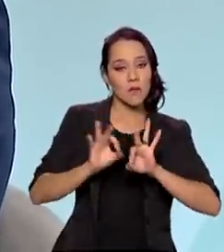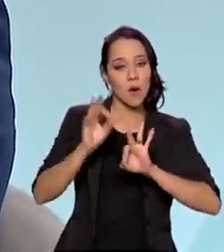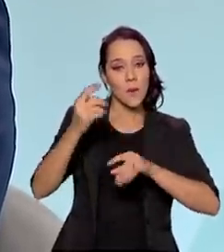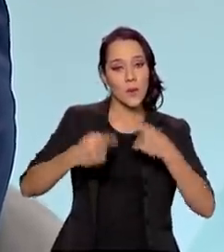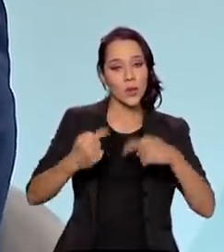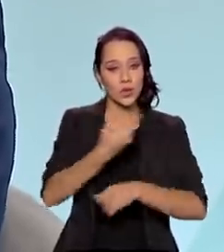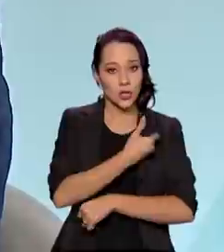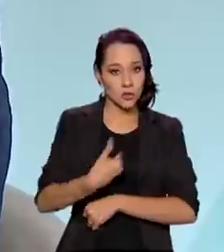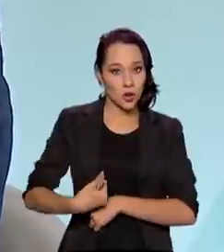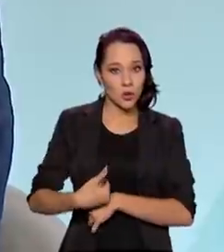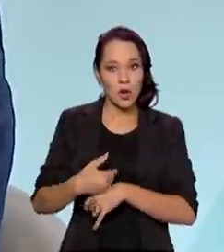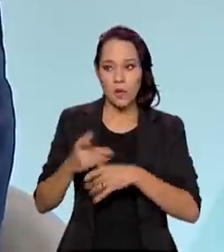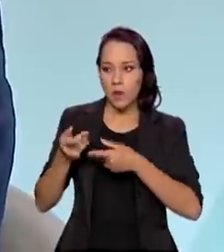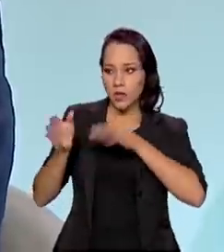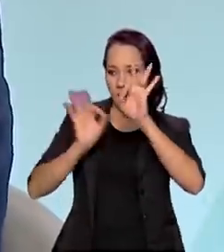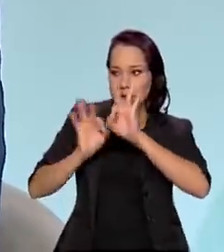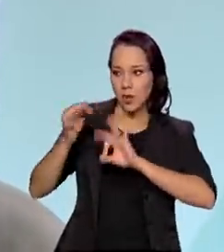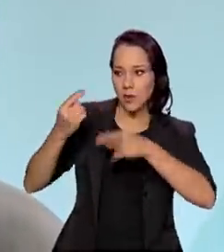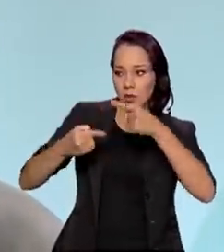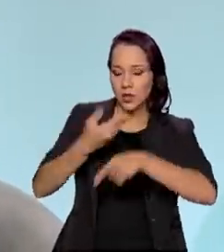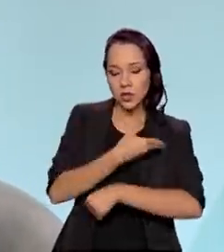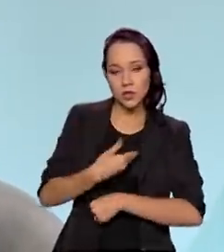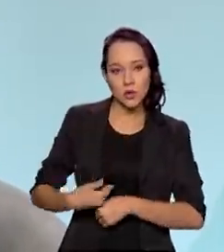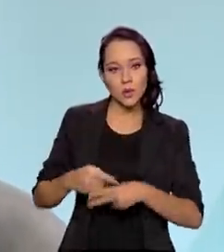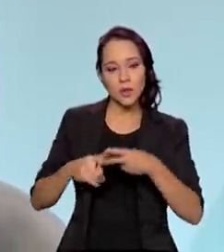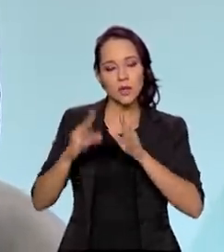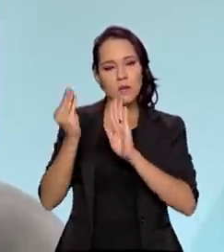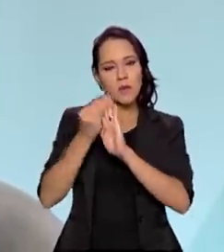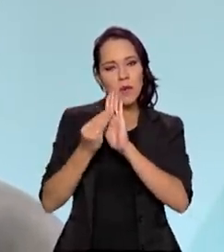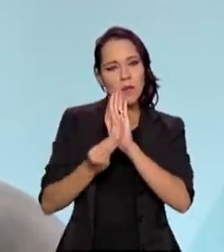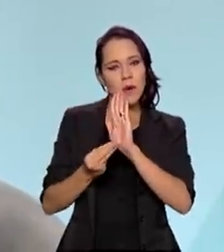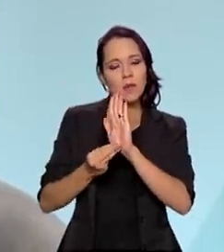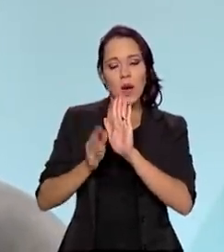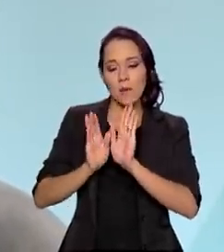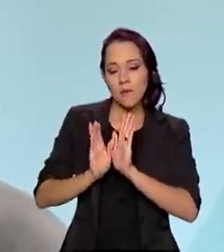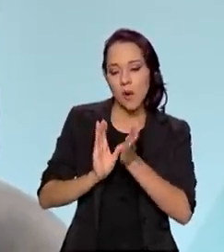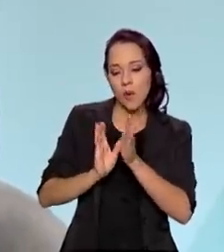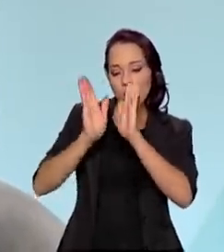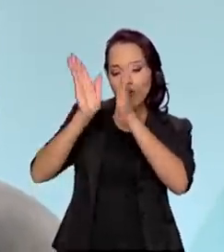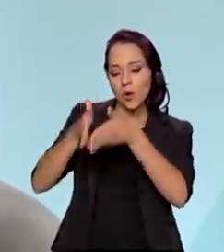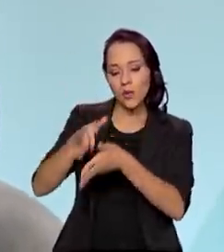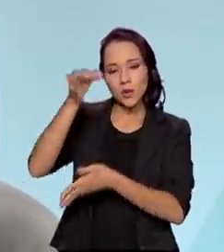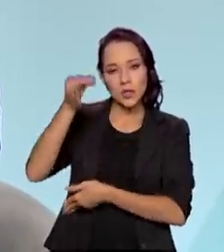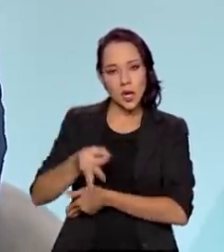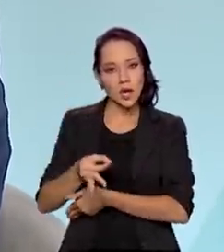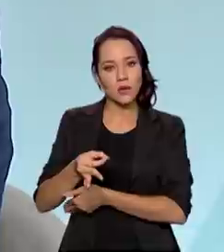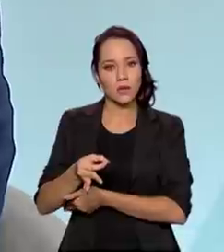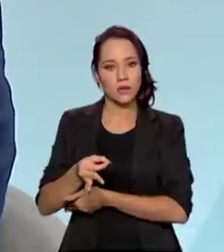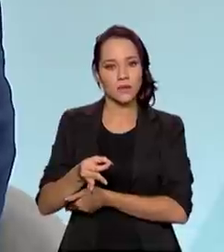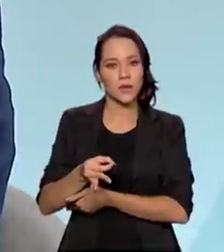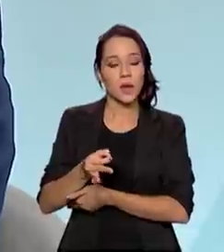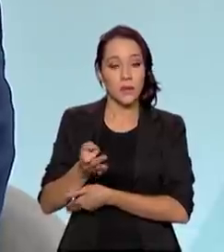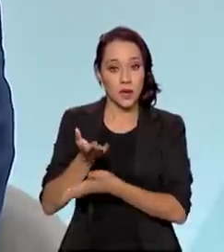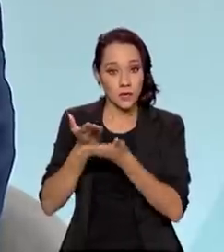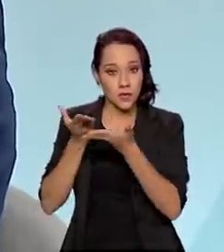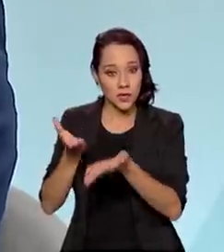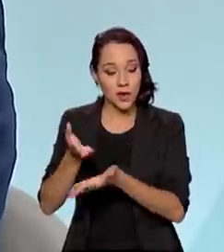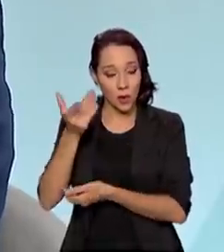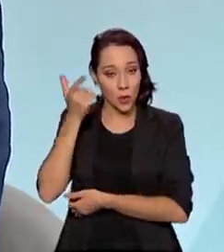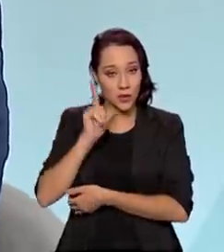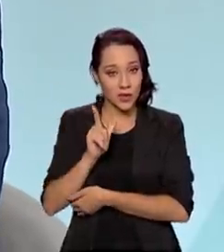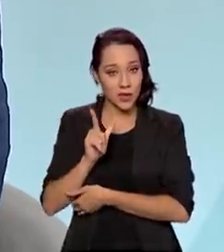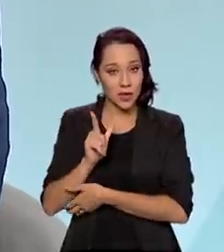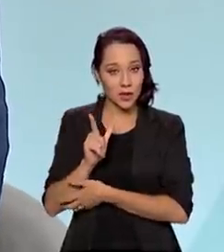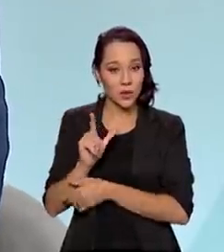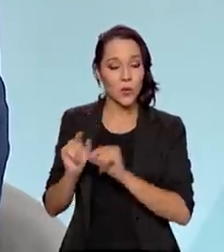para que possam formular políticas definidas para um público correto, preciso, para que você consiga, com